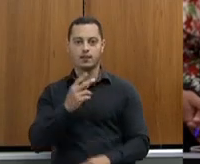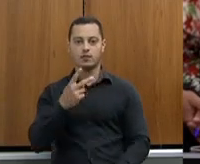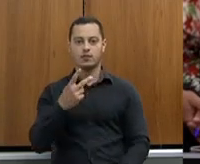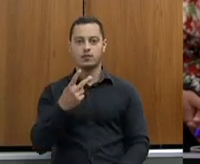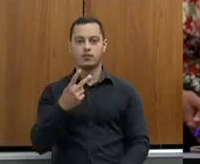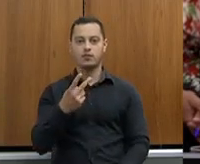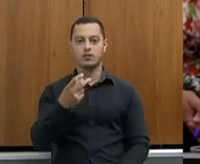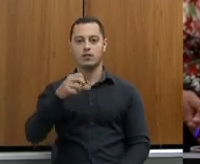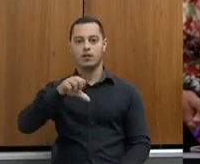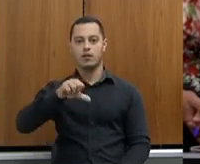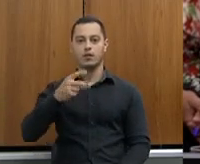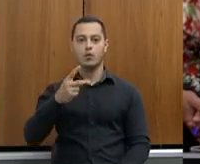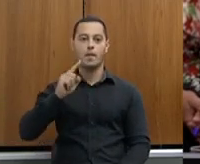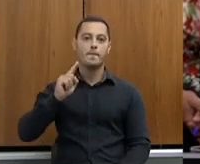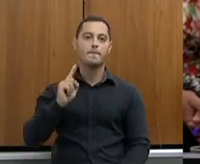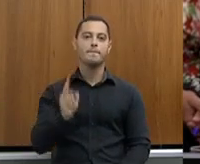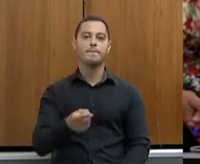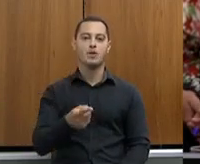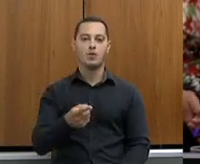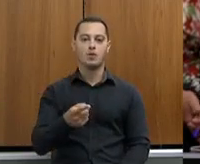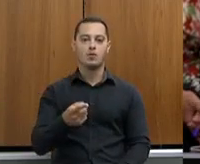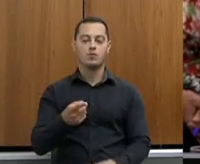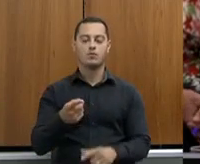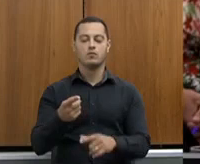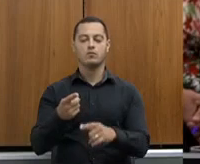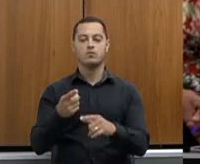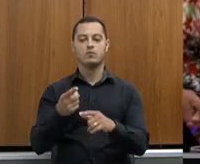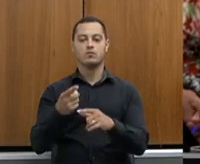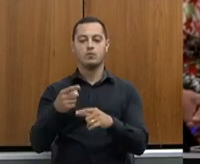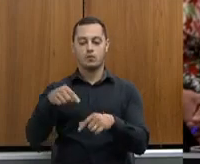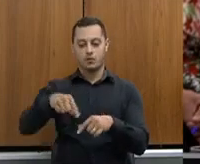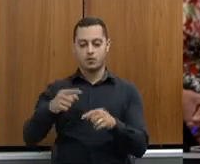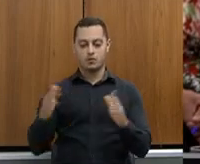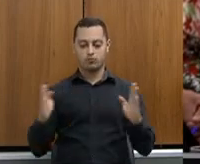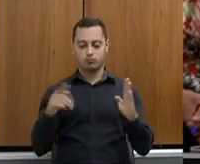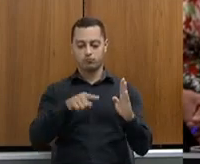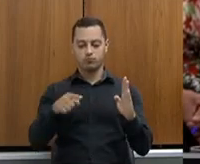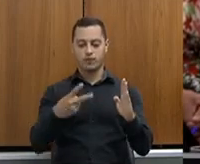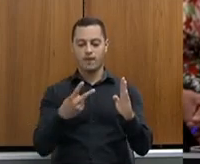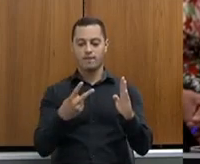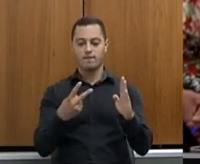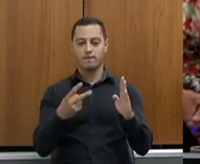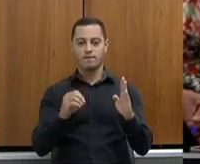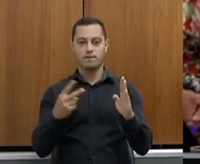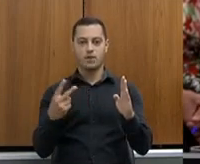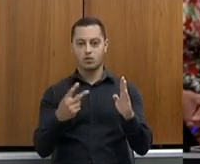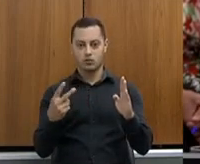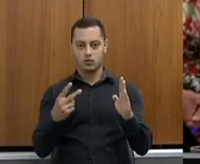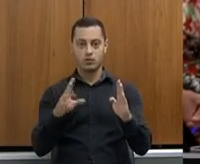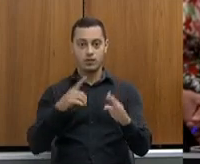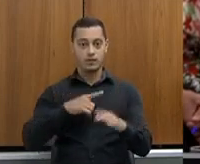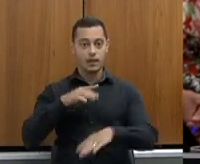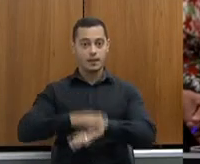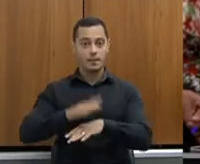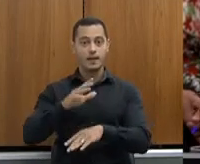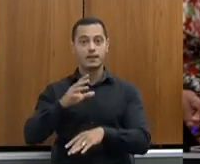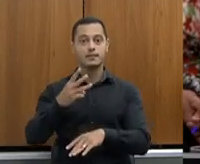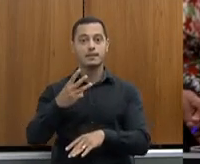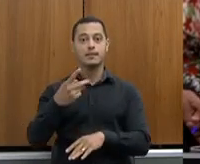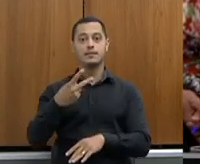agricultores familiares nas agendas estratégicas, só em 2022, mas podem ver que foram mais de 320 mil